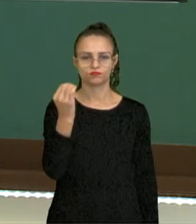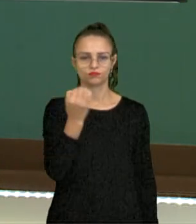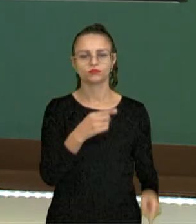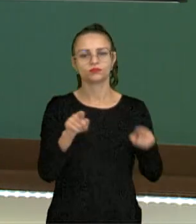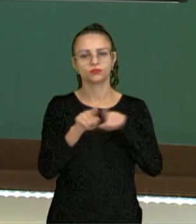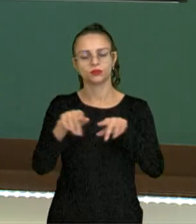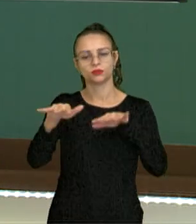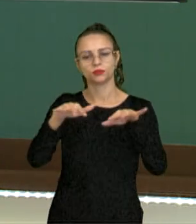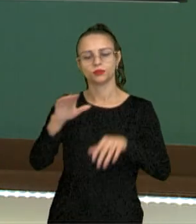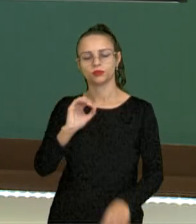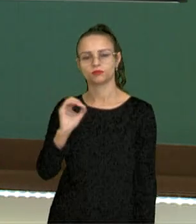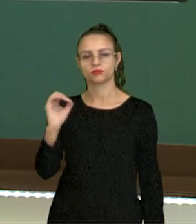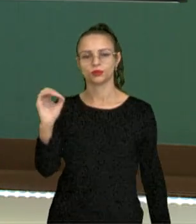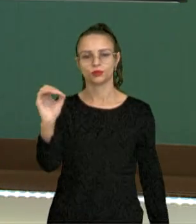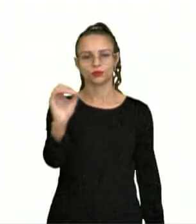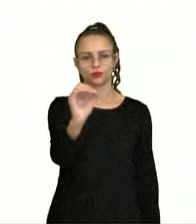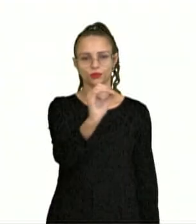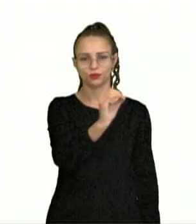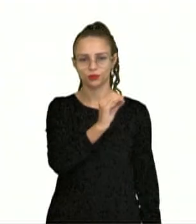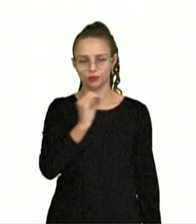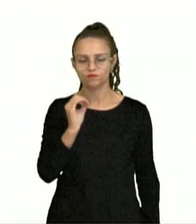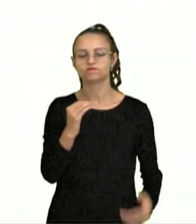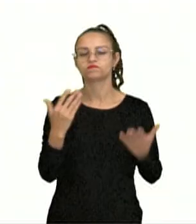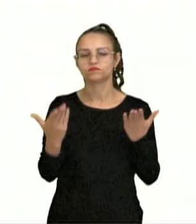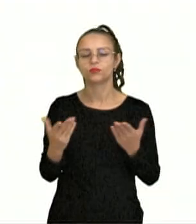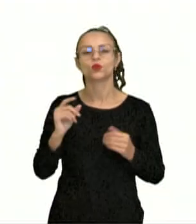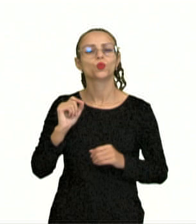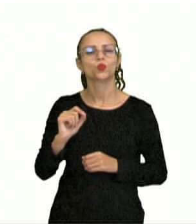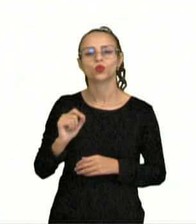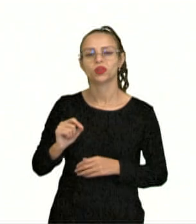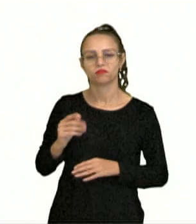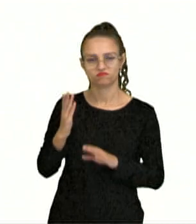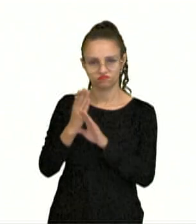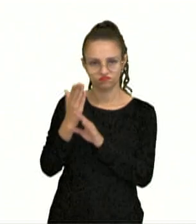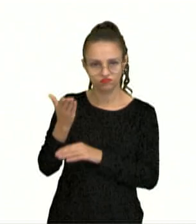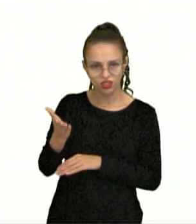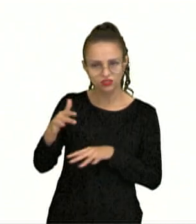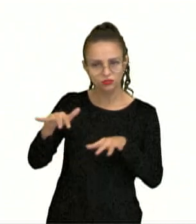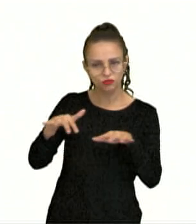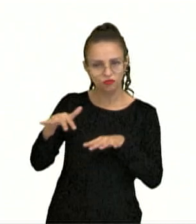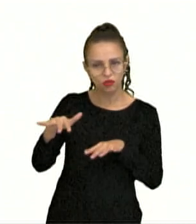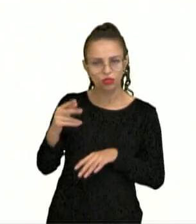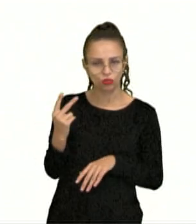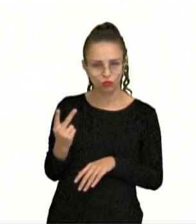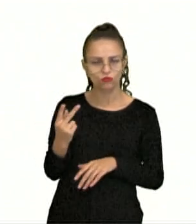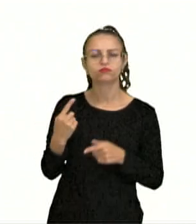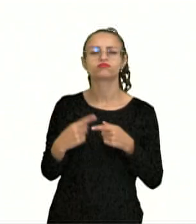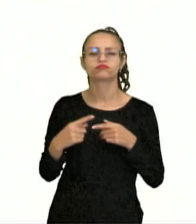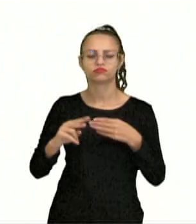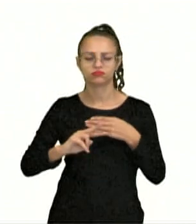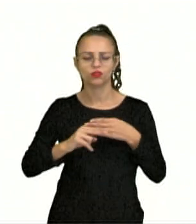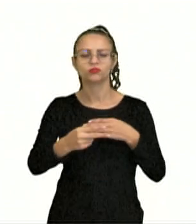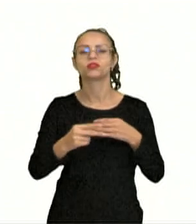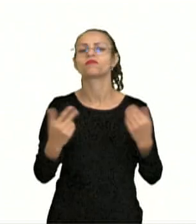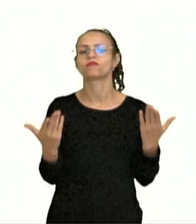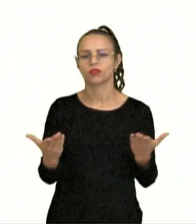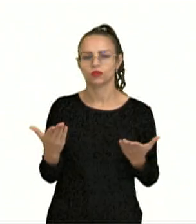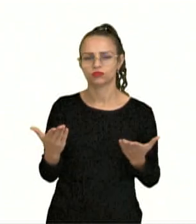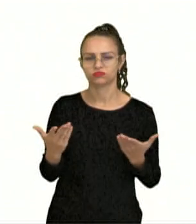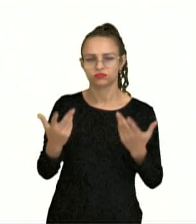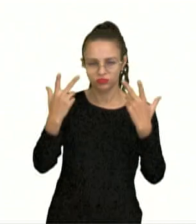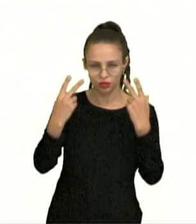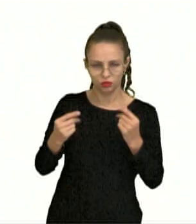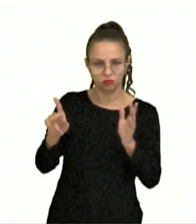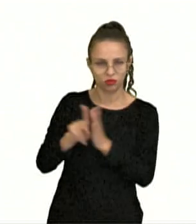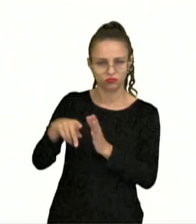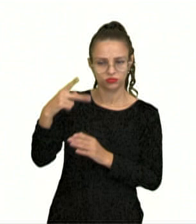movimentos que a Terra realiza e quais são as consequências desses movimentos a partir dessa movimentação natural do